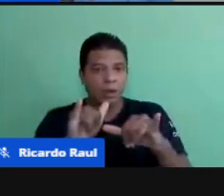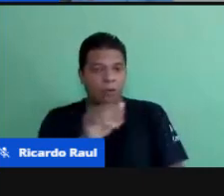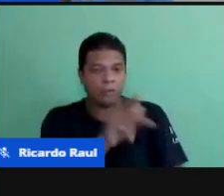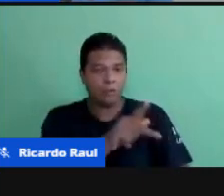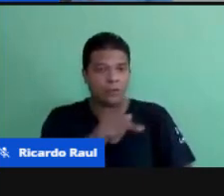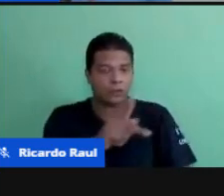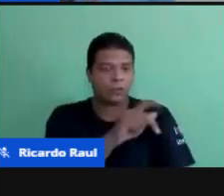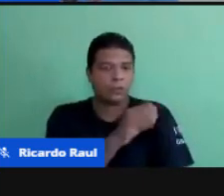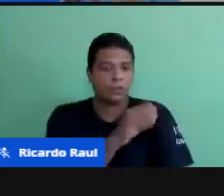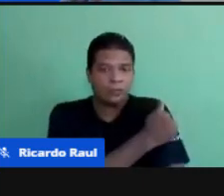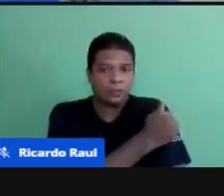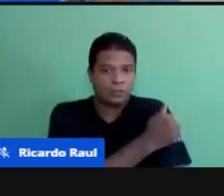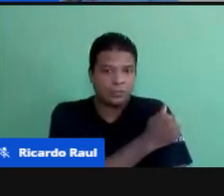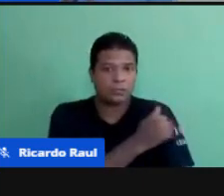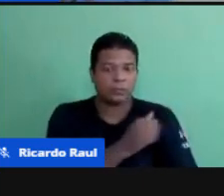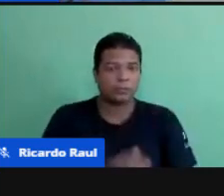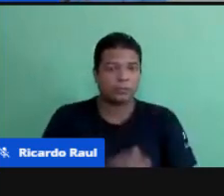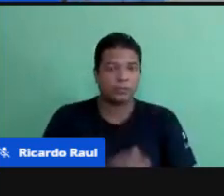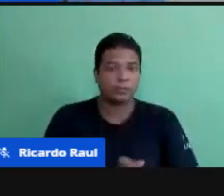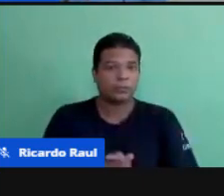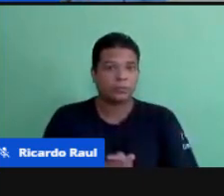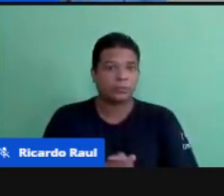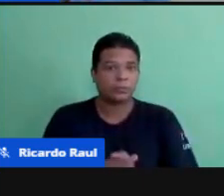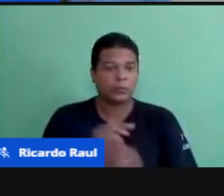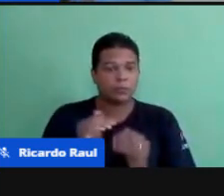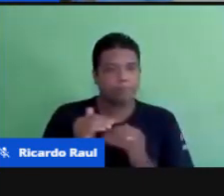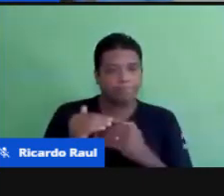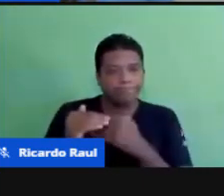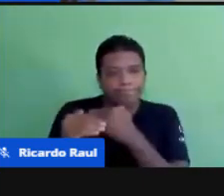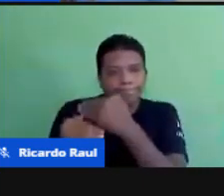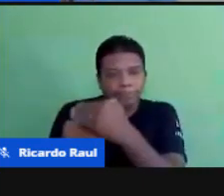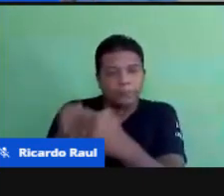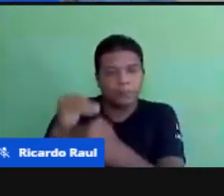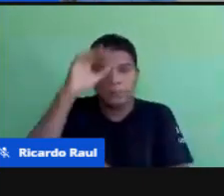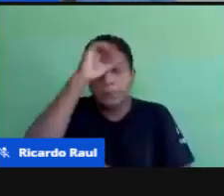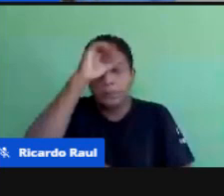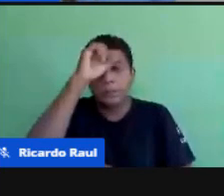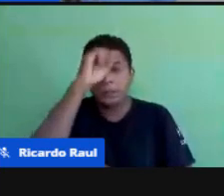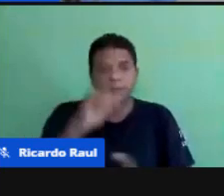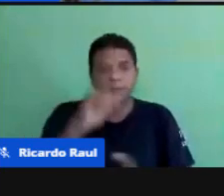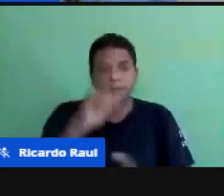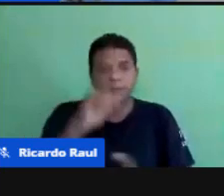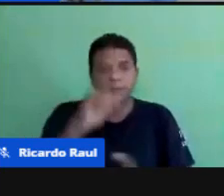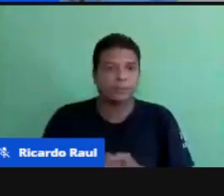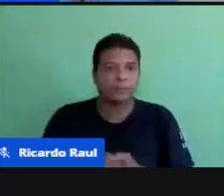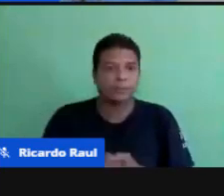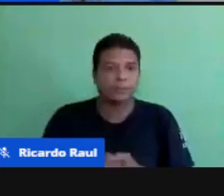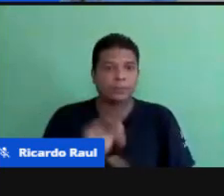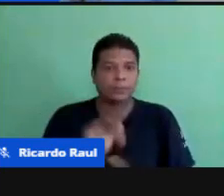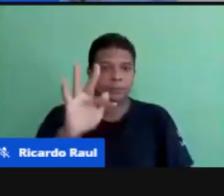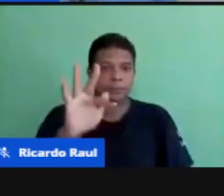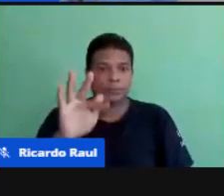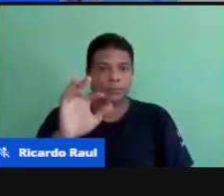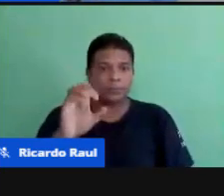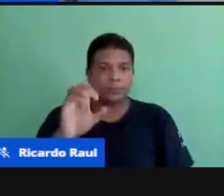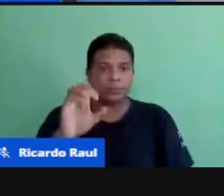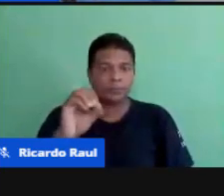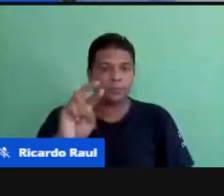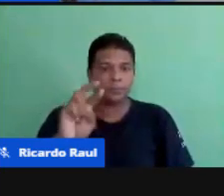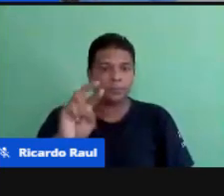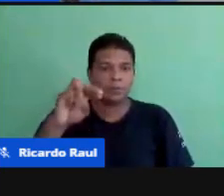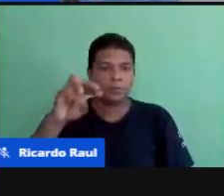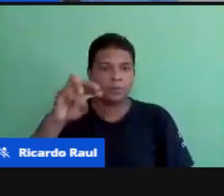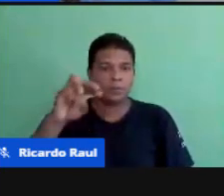resultados Encontrados Durante o processo De aprendizagem É chamada De formativa No sentido Que